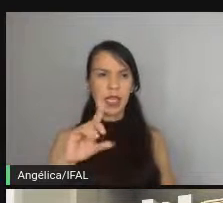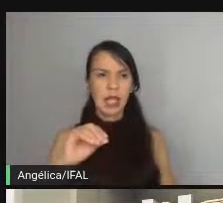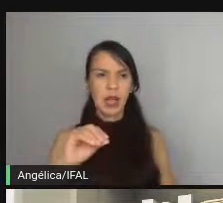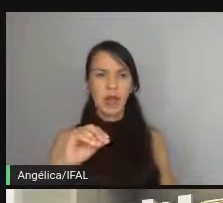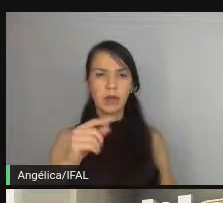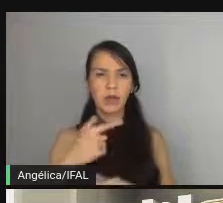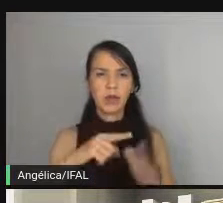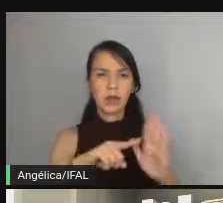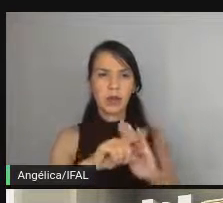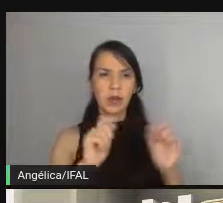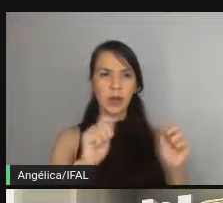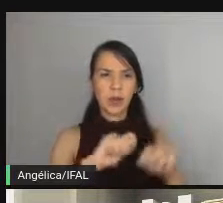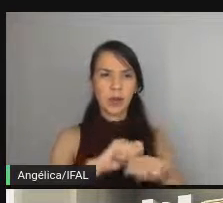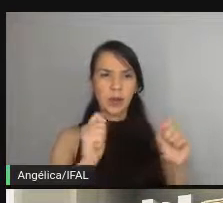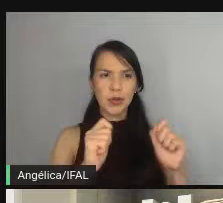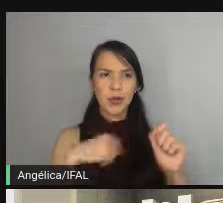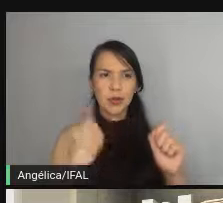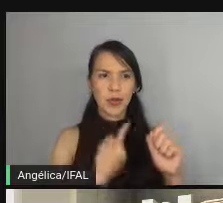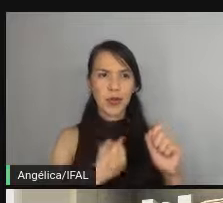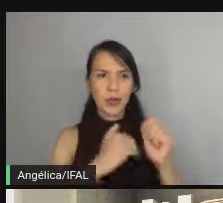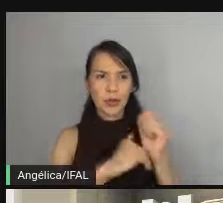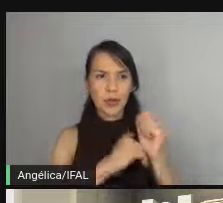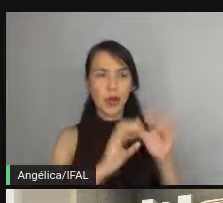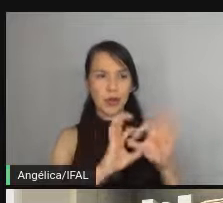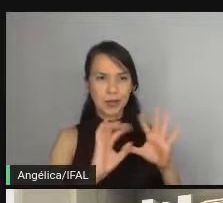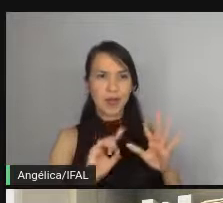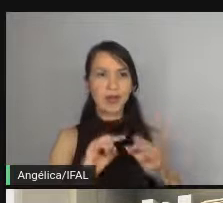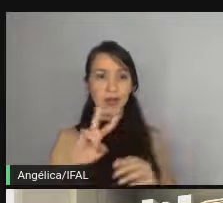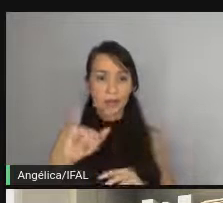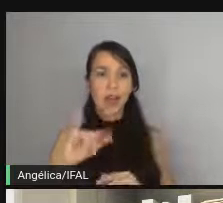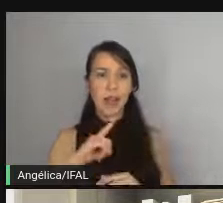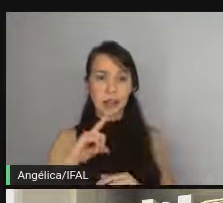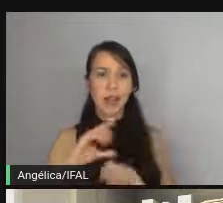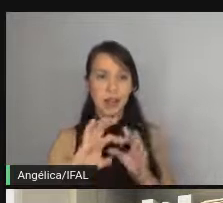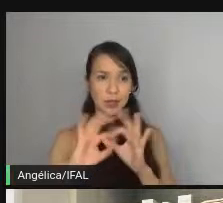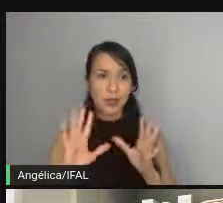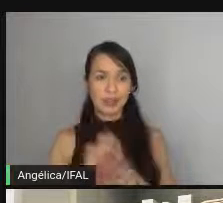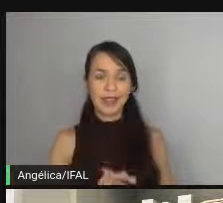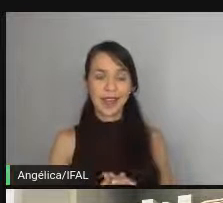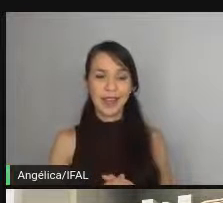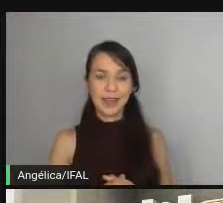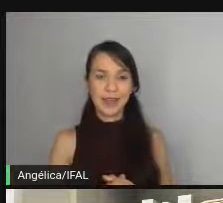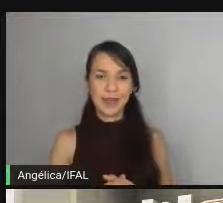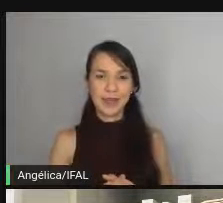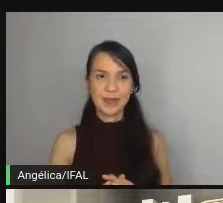Farman depois disponibiliza esse código para a gente vai estar disponibilizado viu Thiago beleza